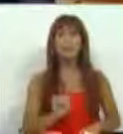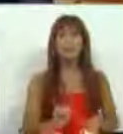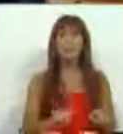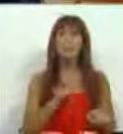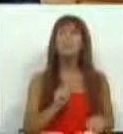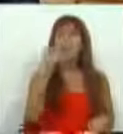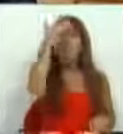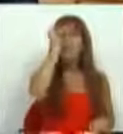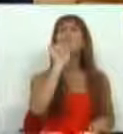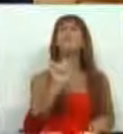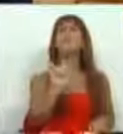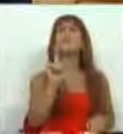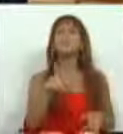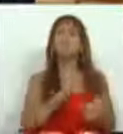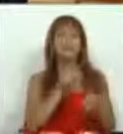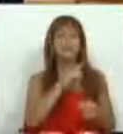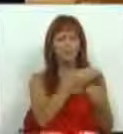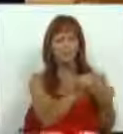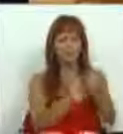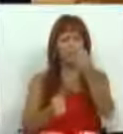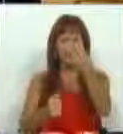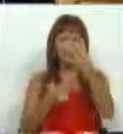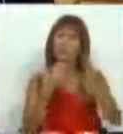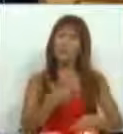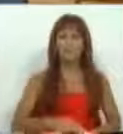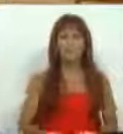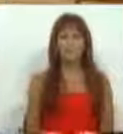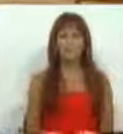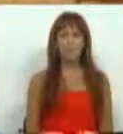Deputada, a sua opinião sobre estas três matérias. Muito obrigado.